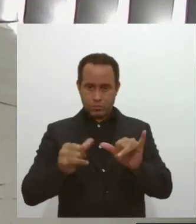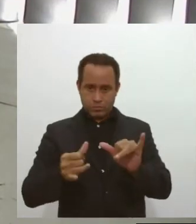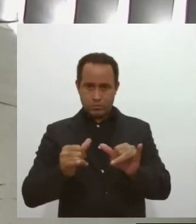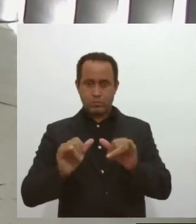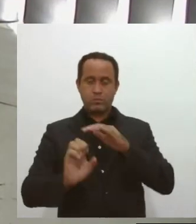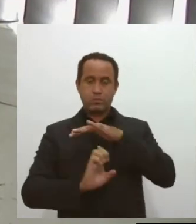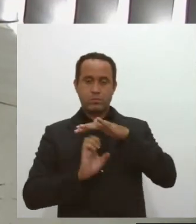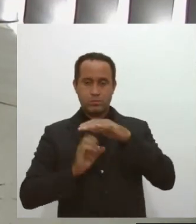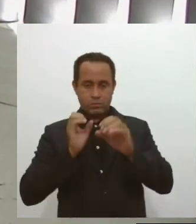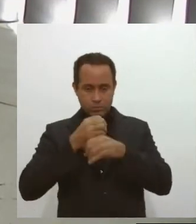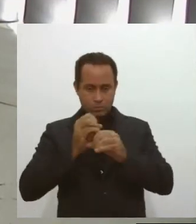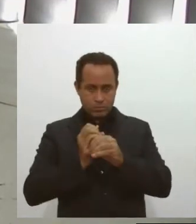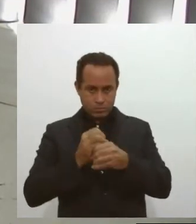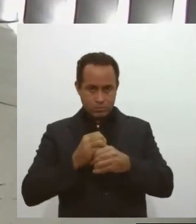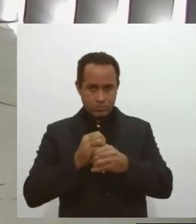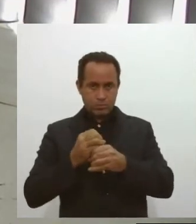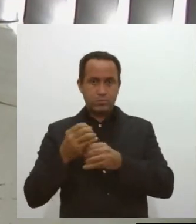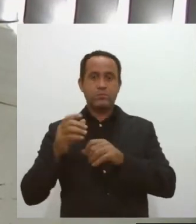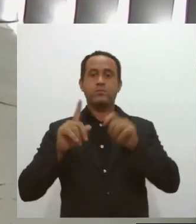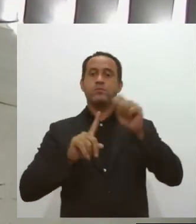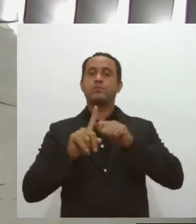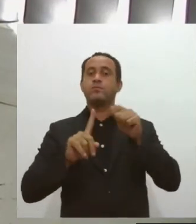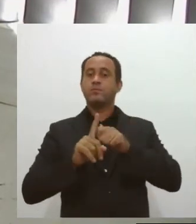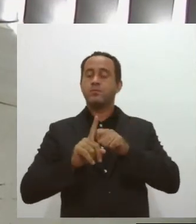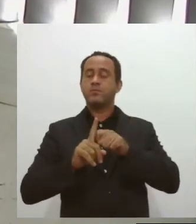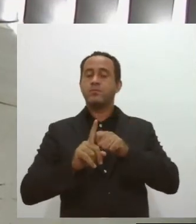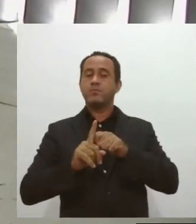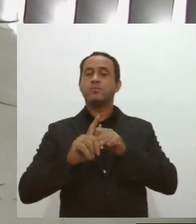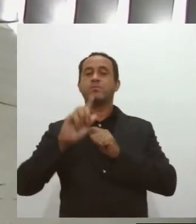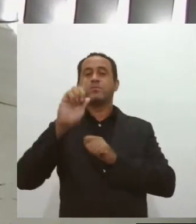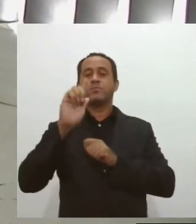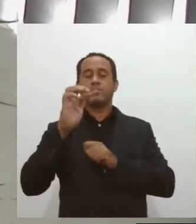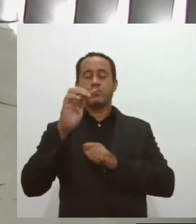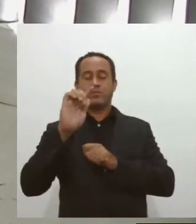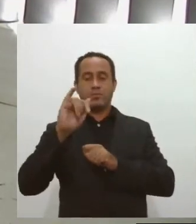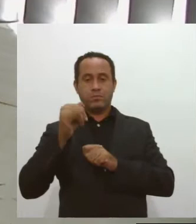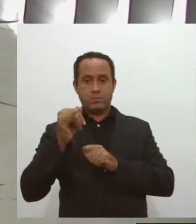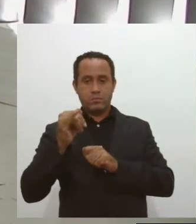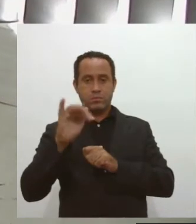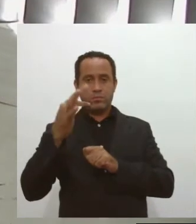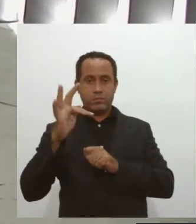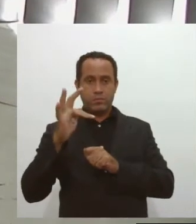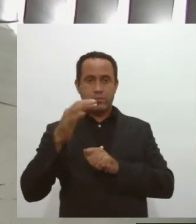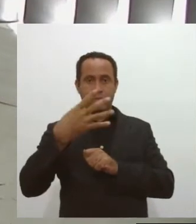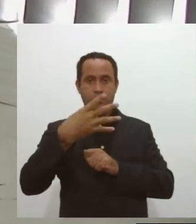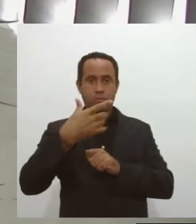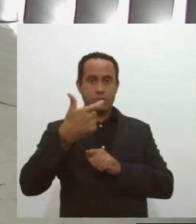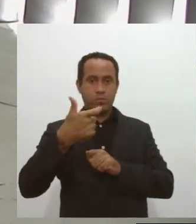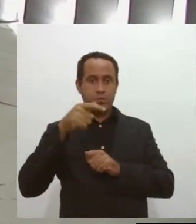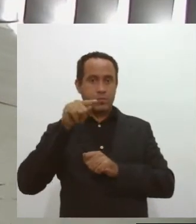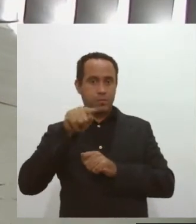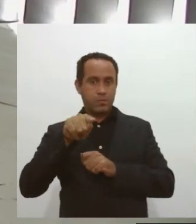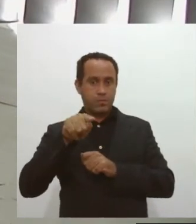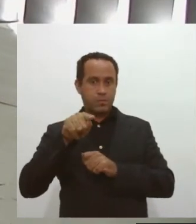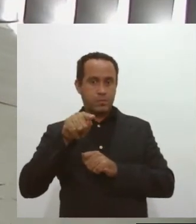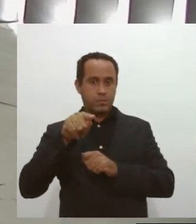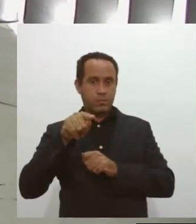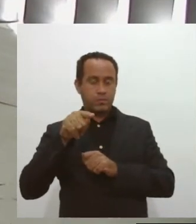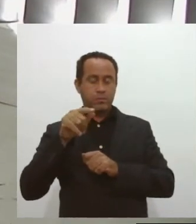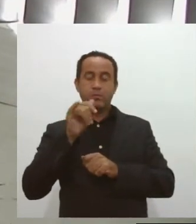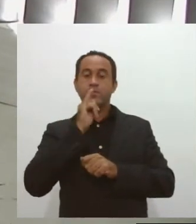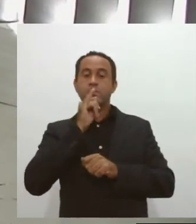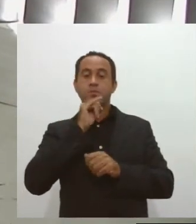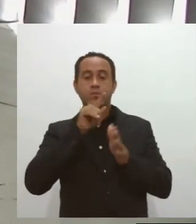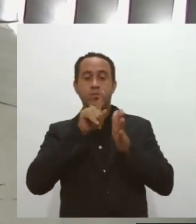Sergipe Lassen recebeu nos meses de janeiro e fevereiro 42.247 amostras para